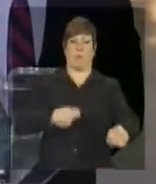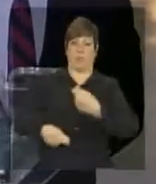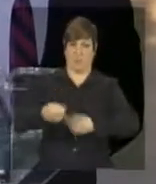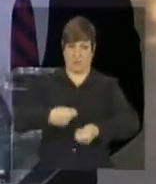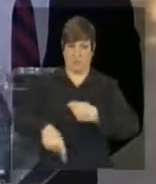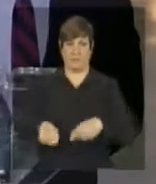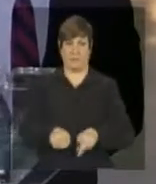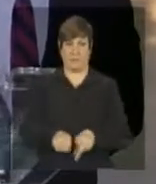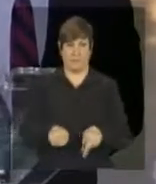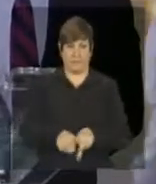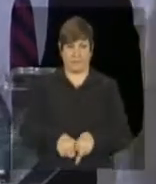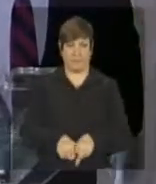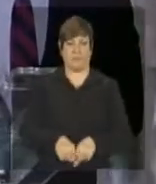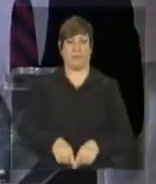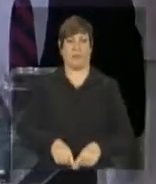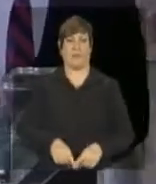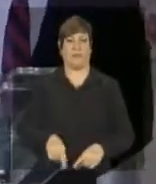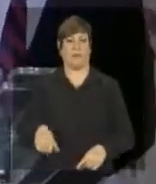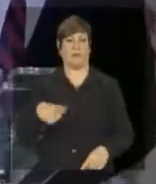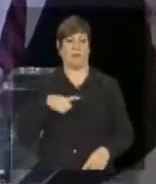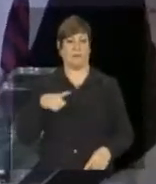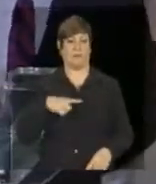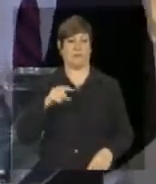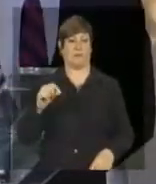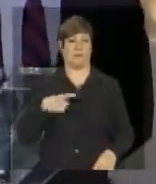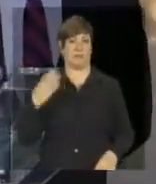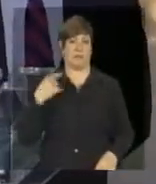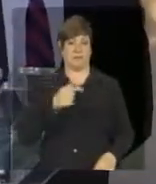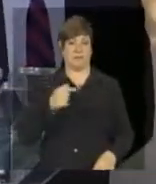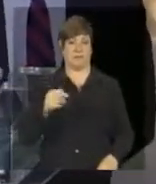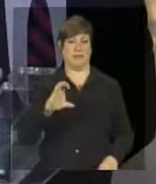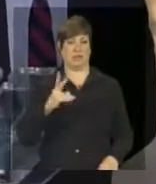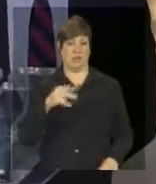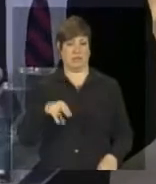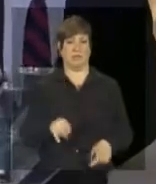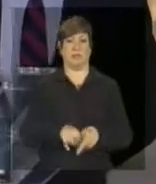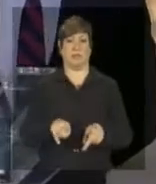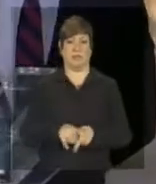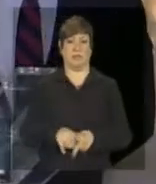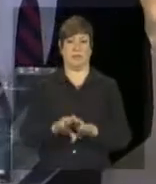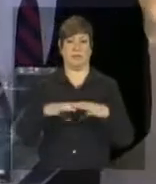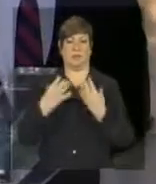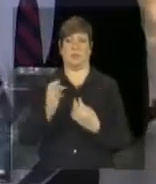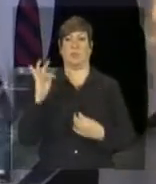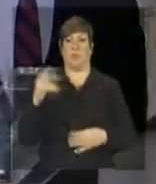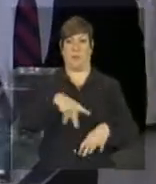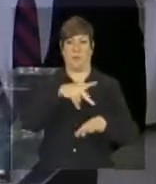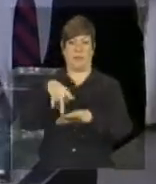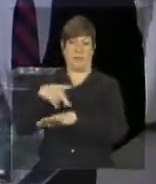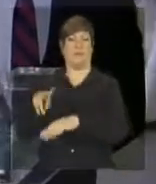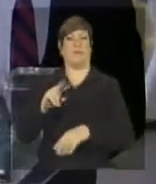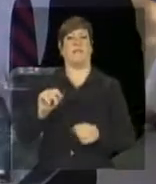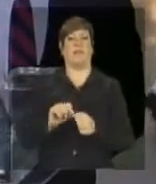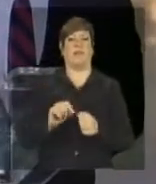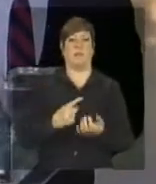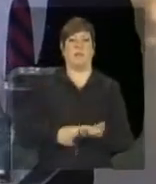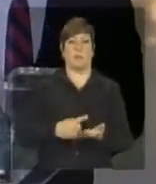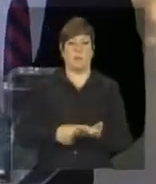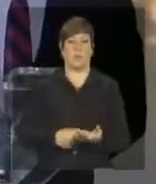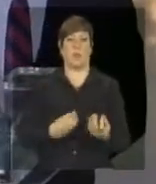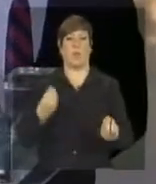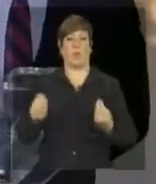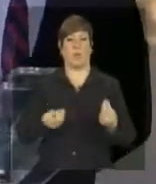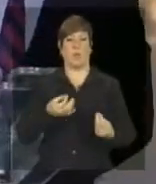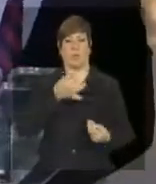instâncias de negociação tem o G77 na China tem a negociação em plenário com todos os países e vai negociar as posições